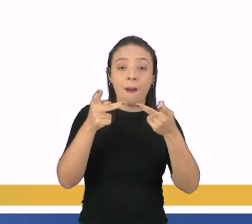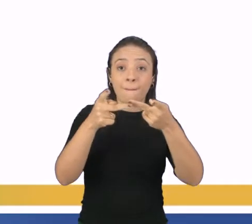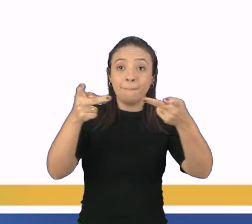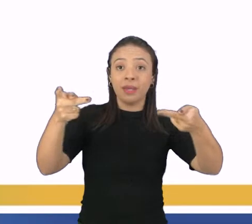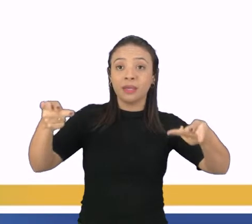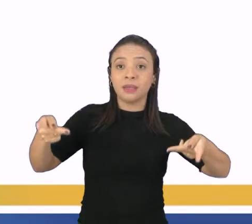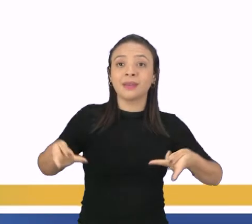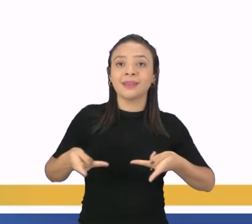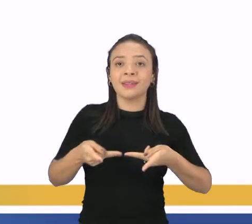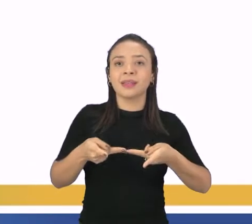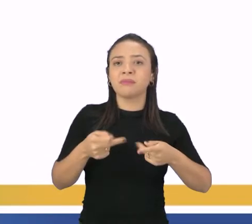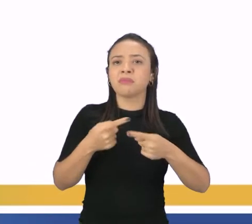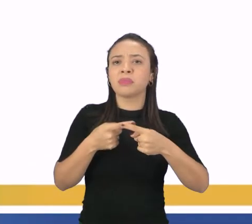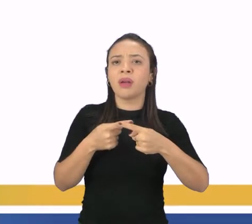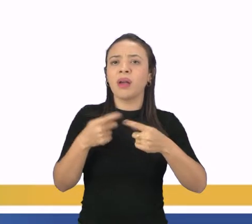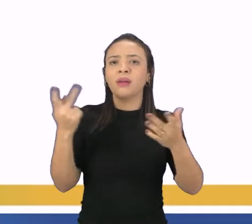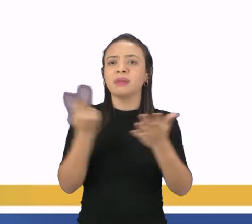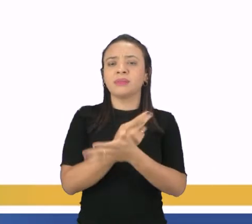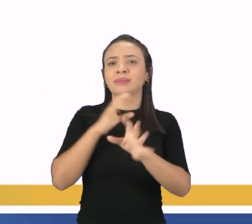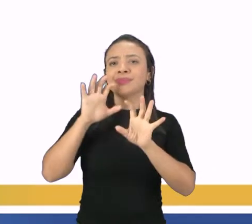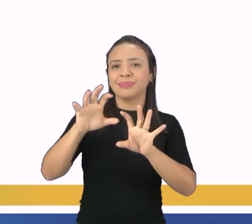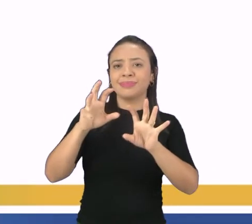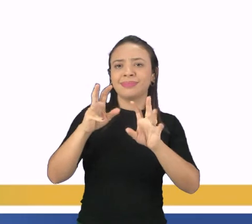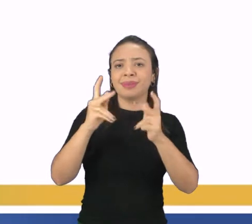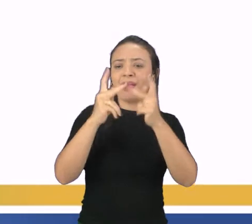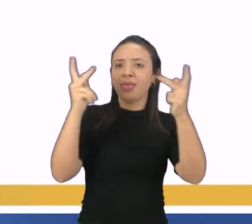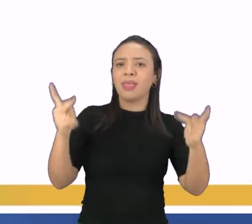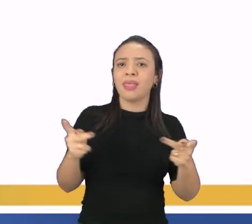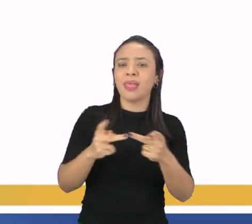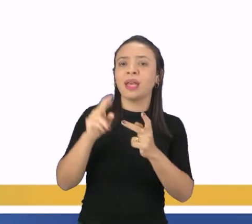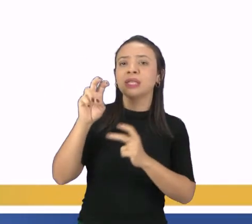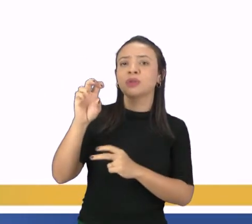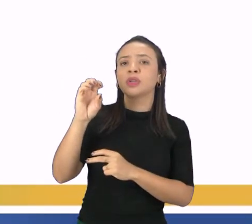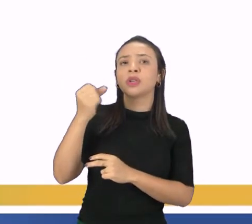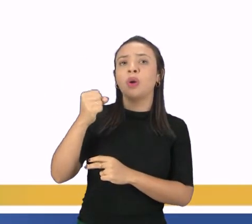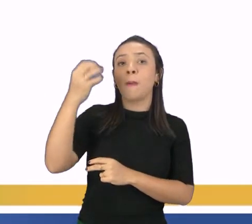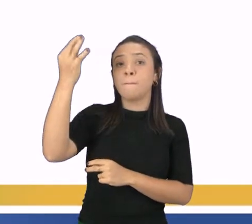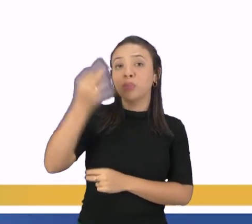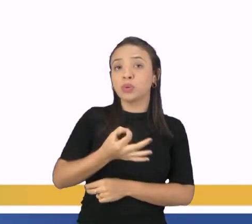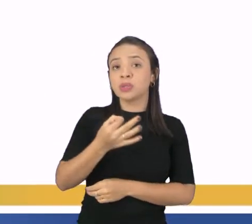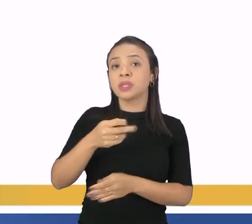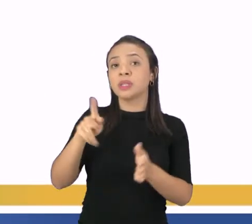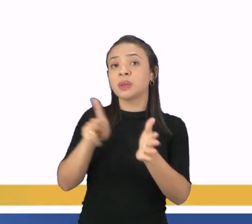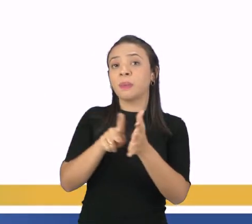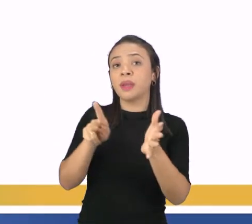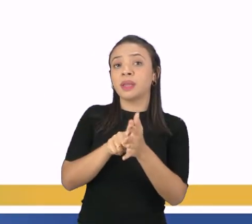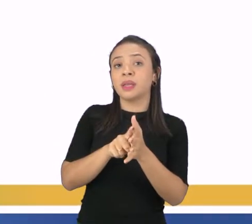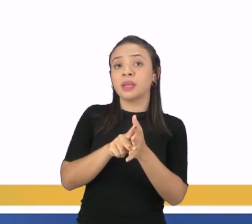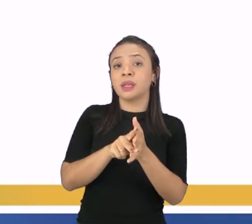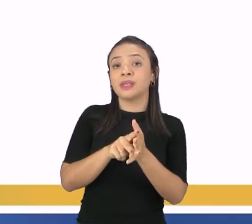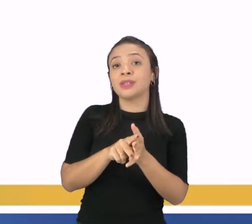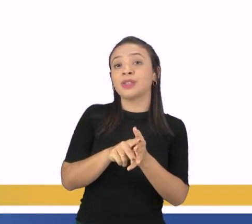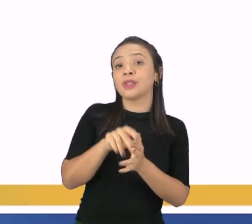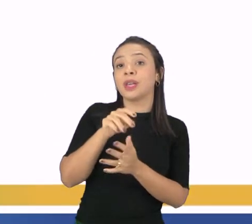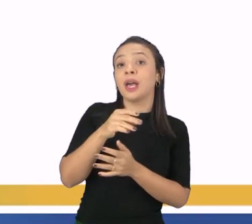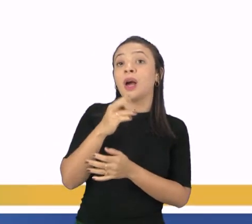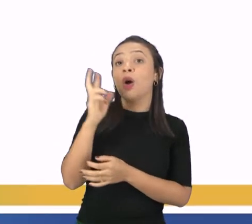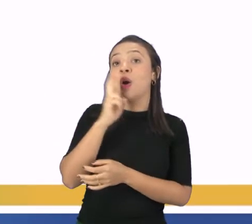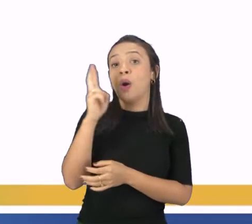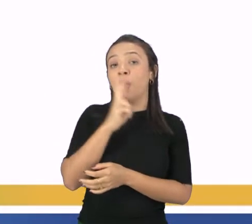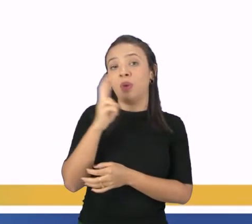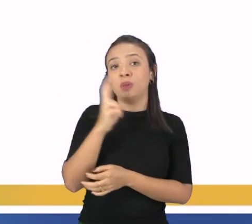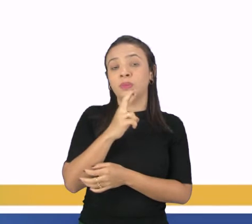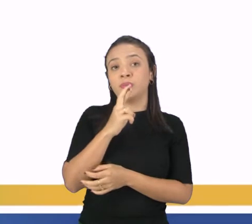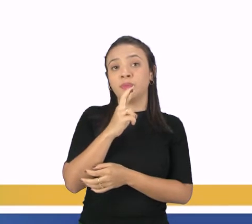ver por que ele faz isso. 58% dessa região da Crimeia é composta por etnia russa, bem